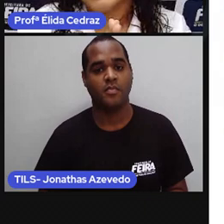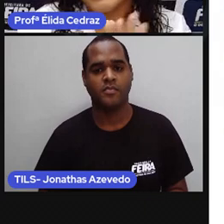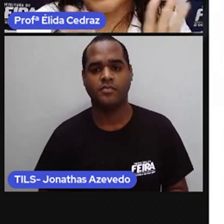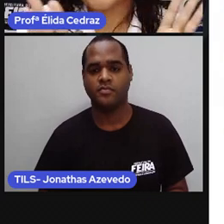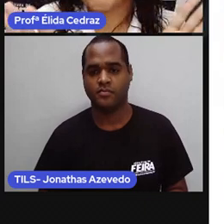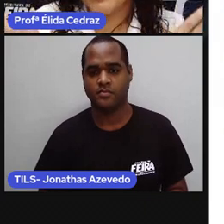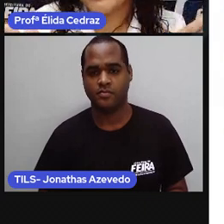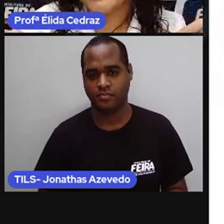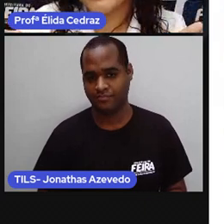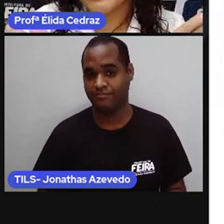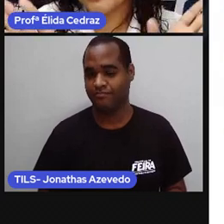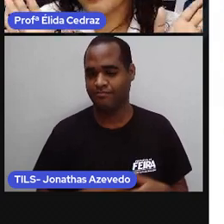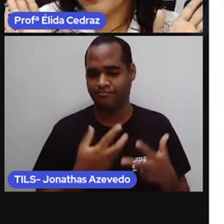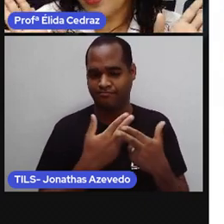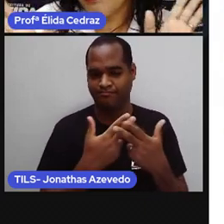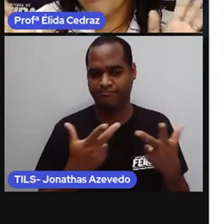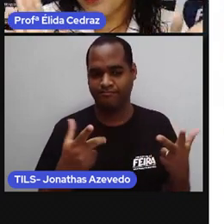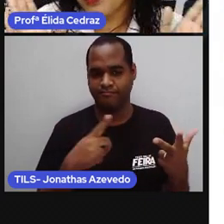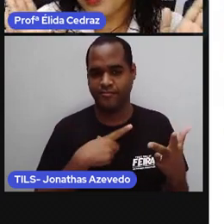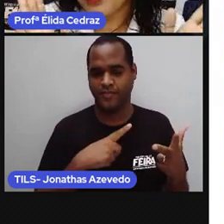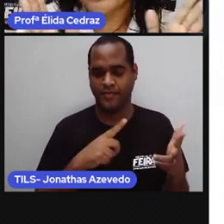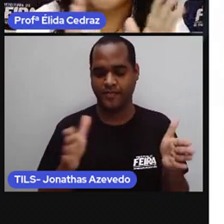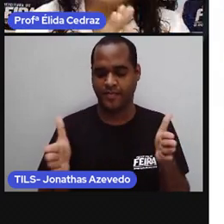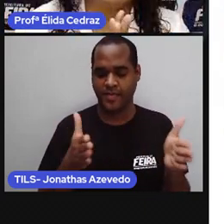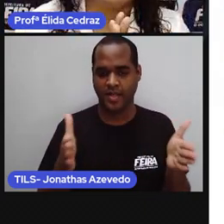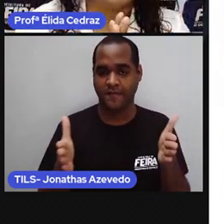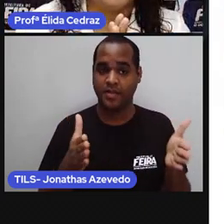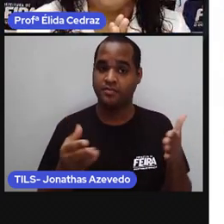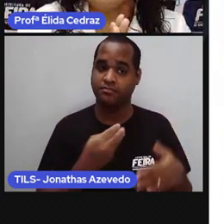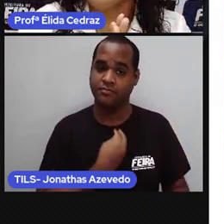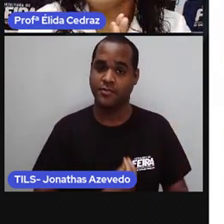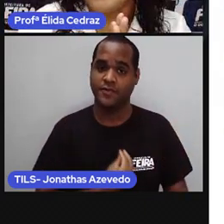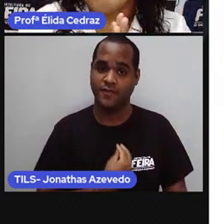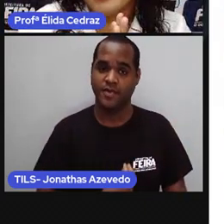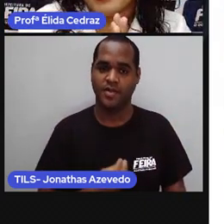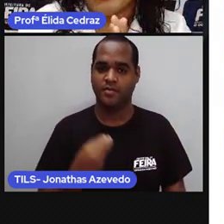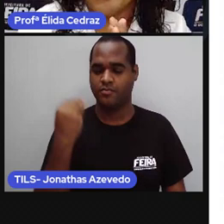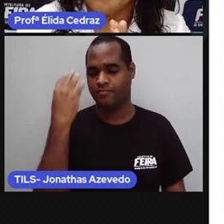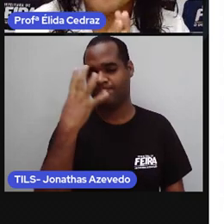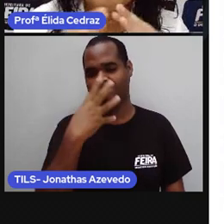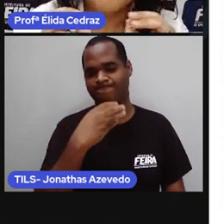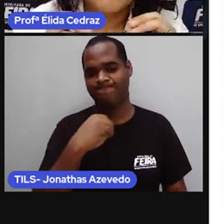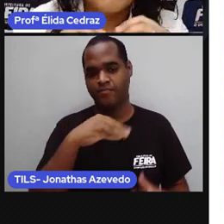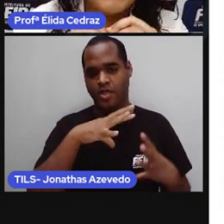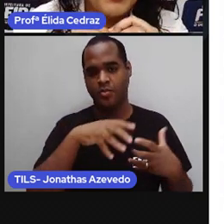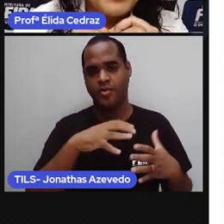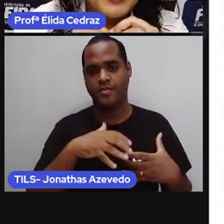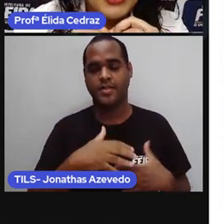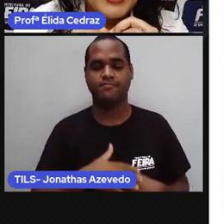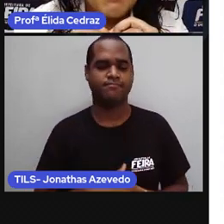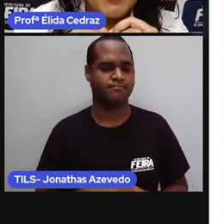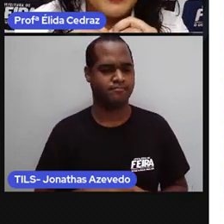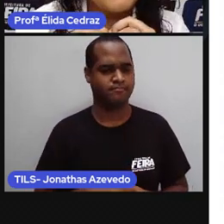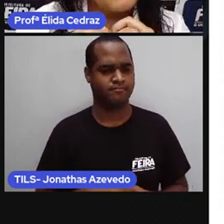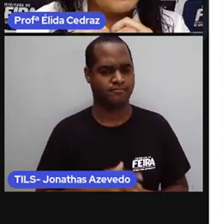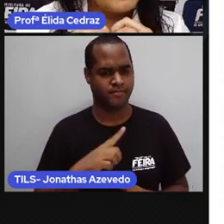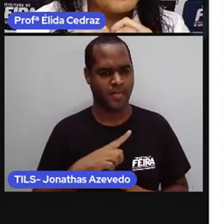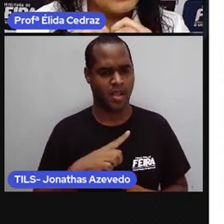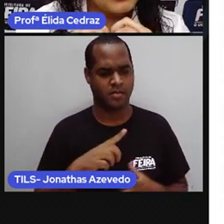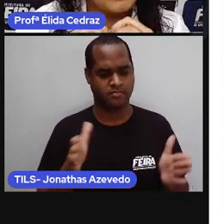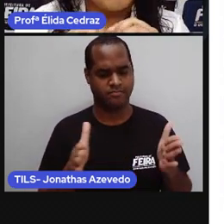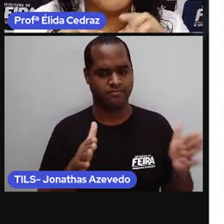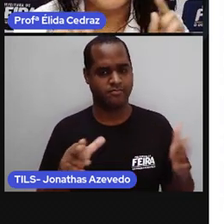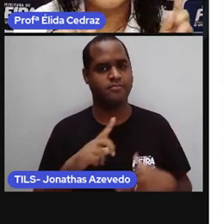As fases da vida, o mundo é belo. Pró, existe essa fase?